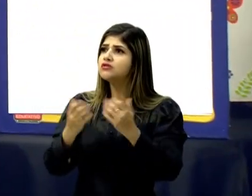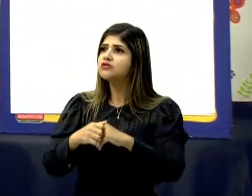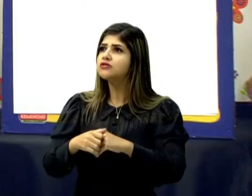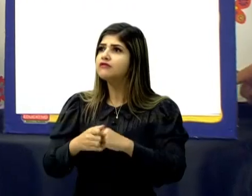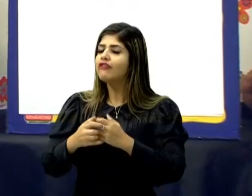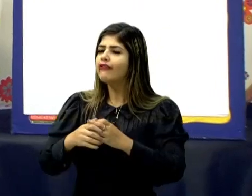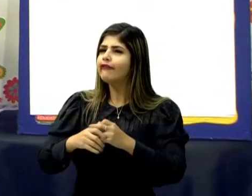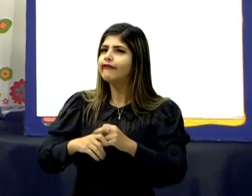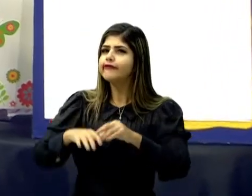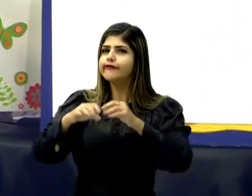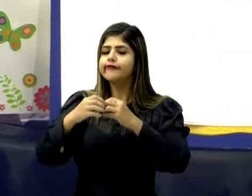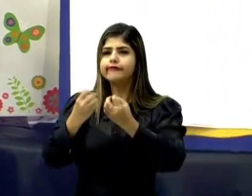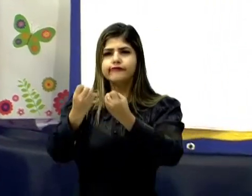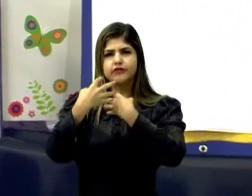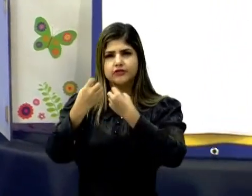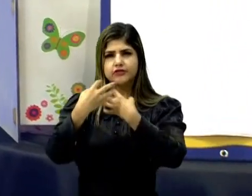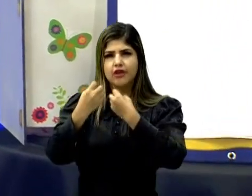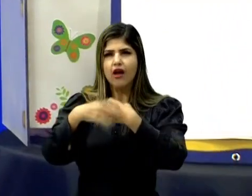com essa história.